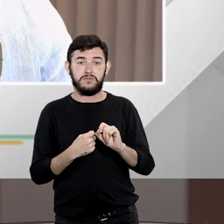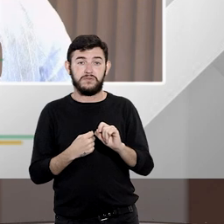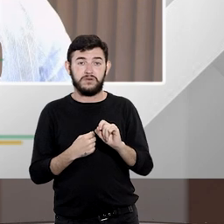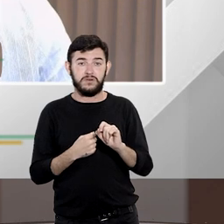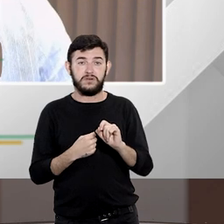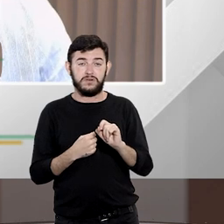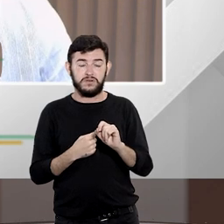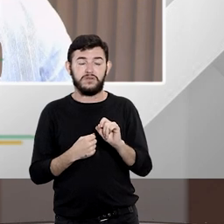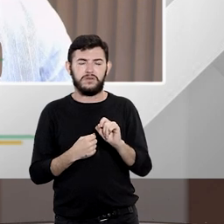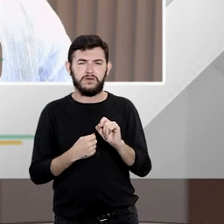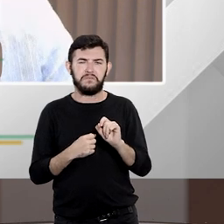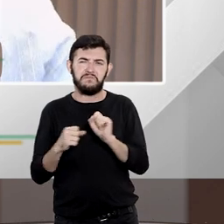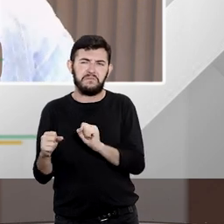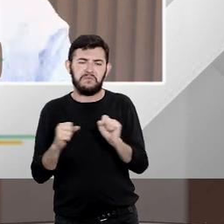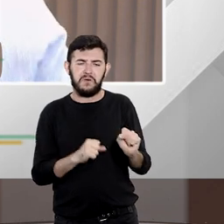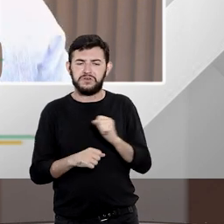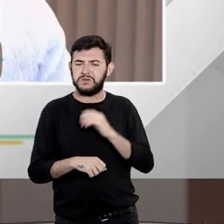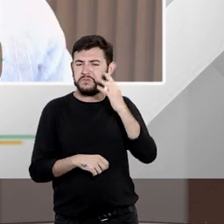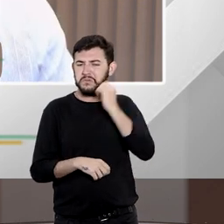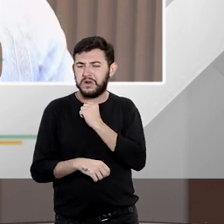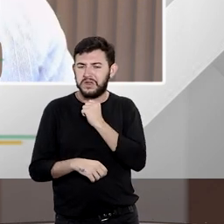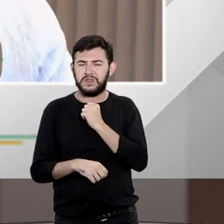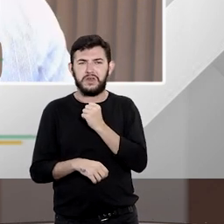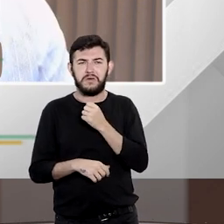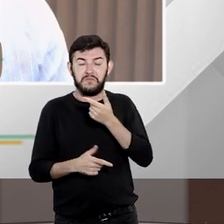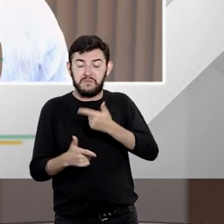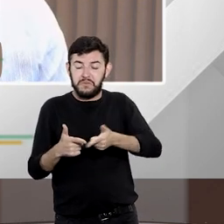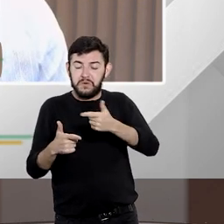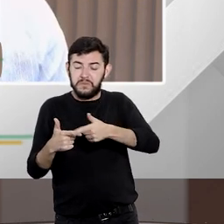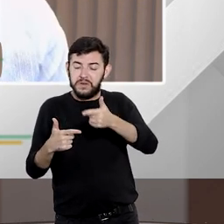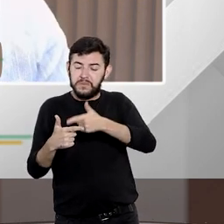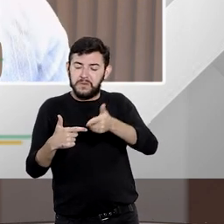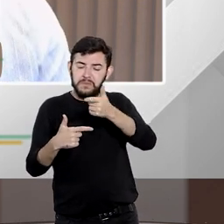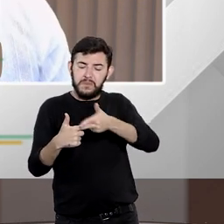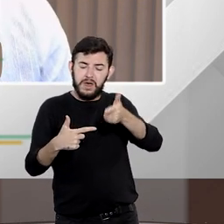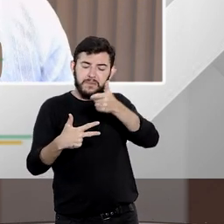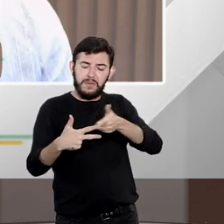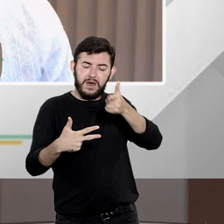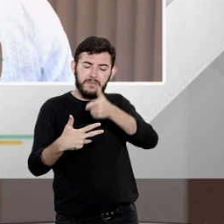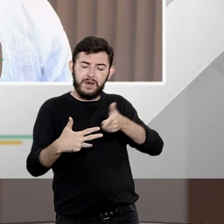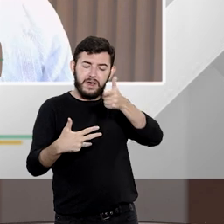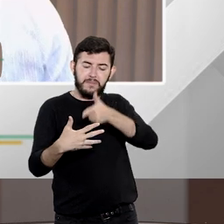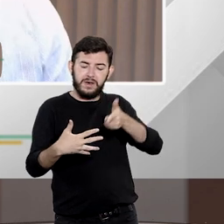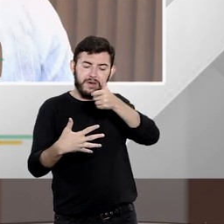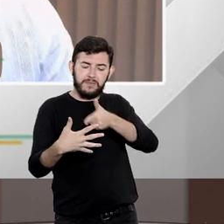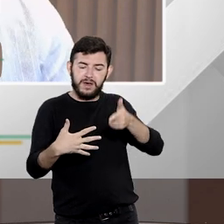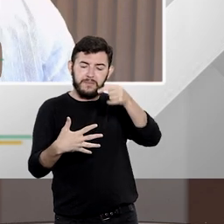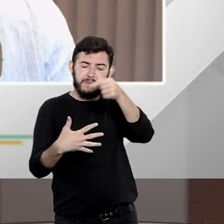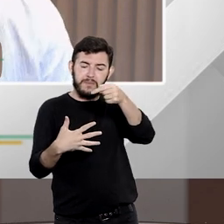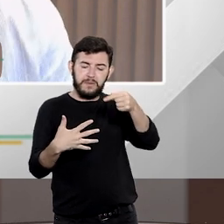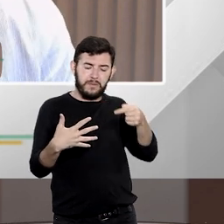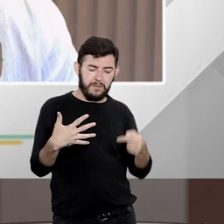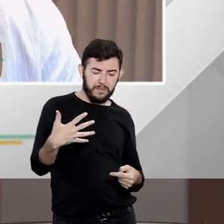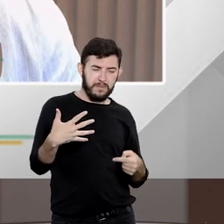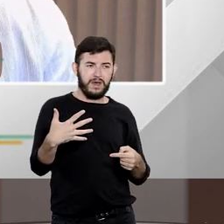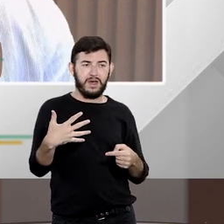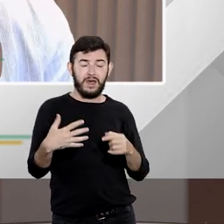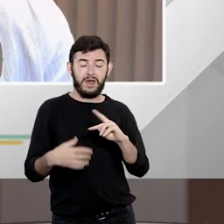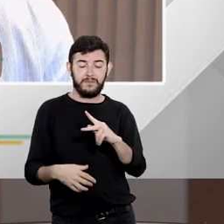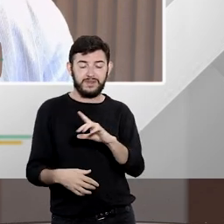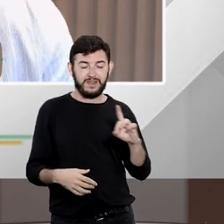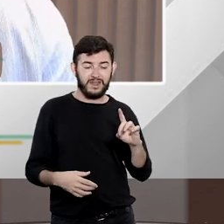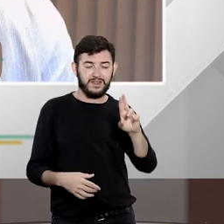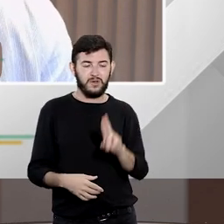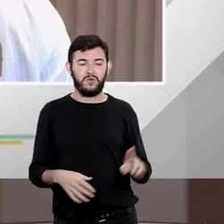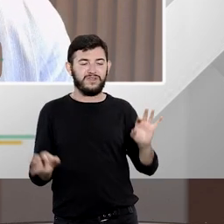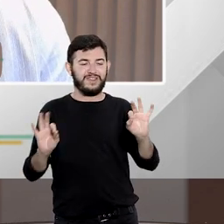abraçar digamos assim diversos problemas sem a utilização do habeas data por isso que é raríssimo encontrarmos